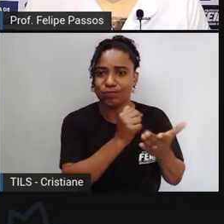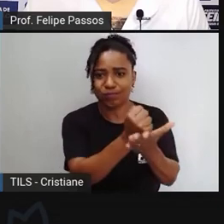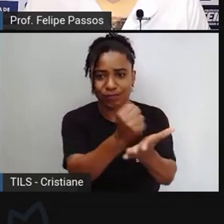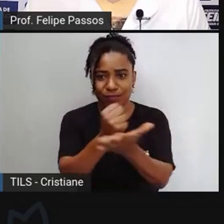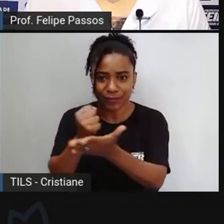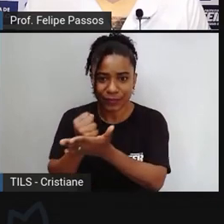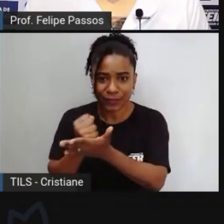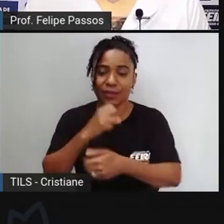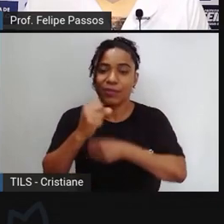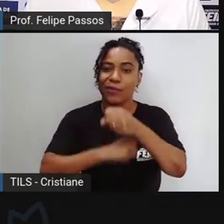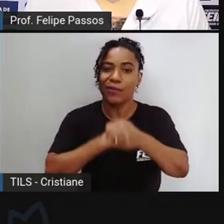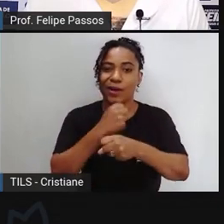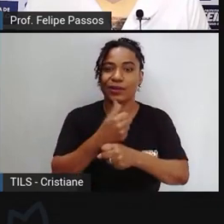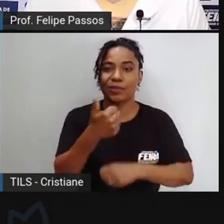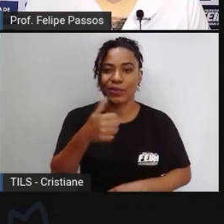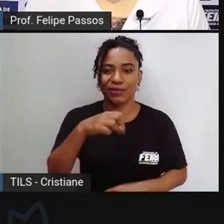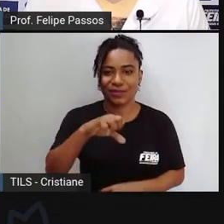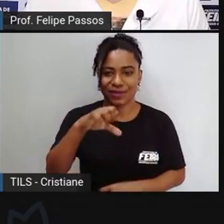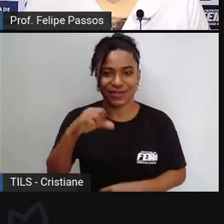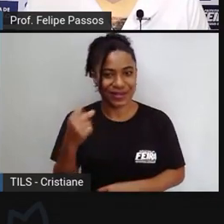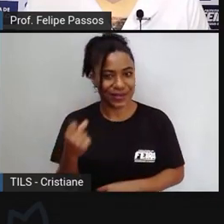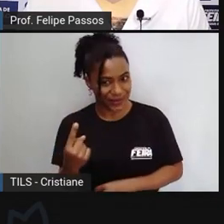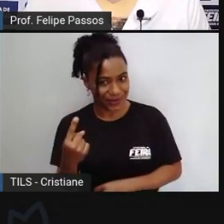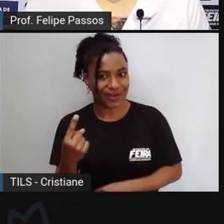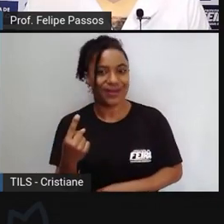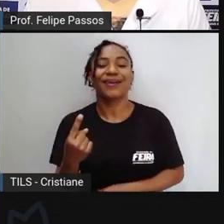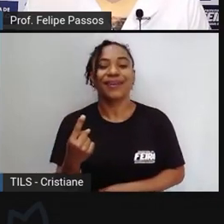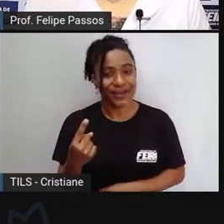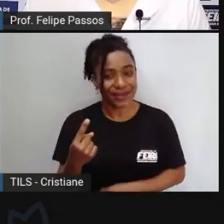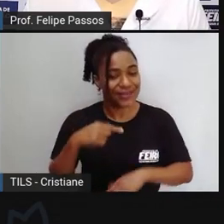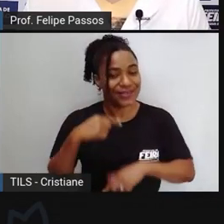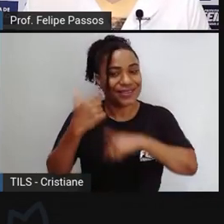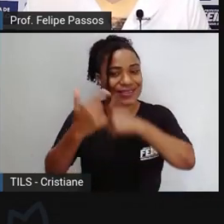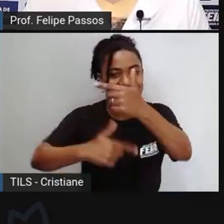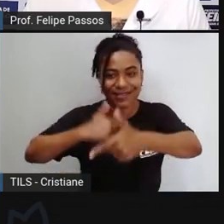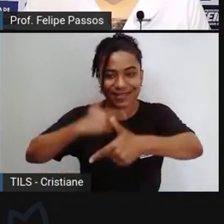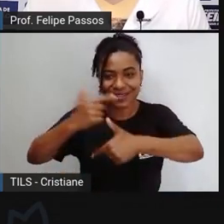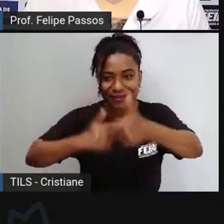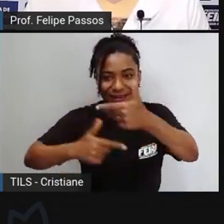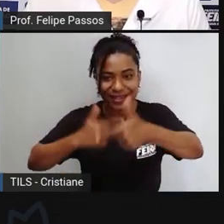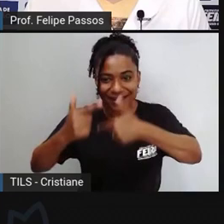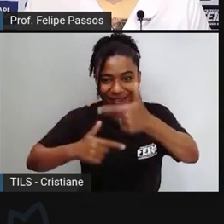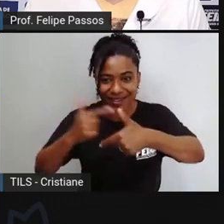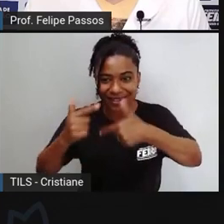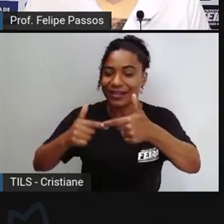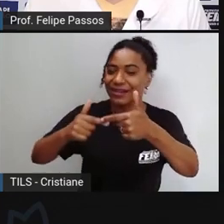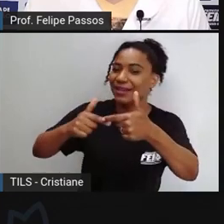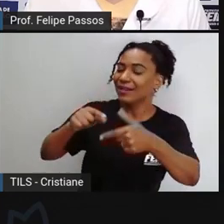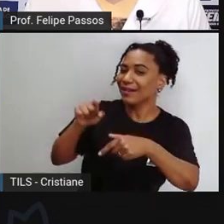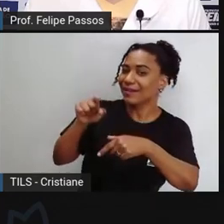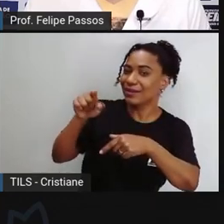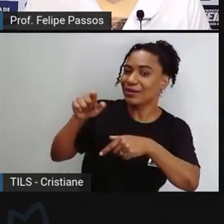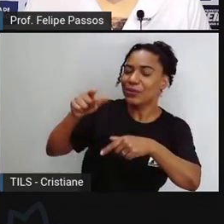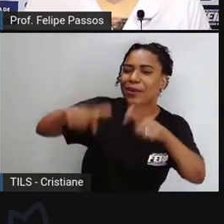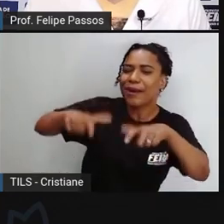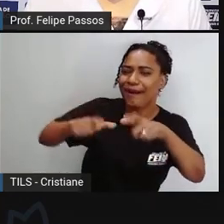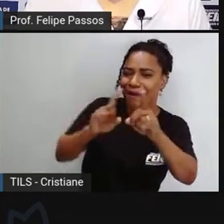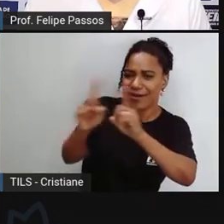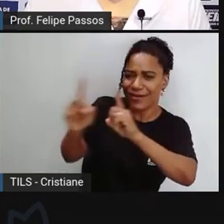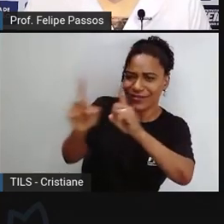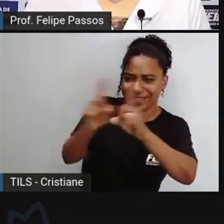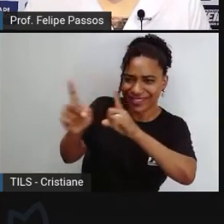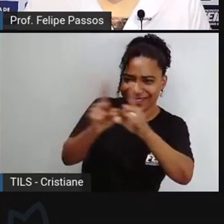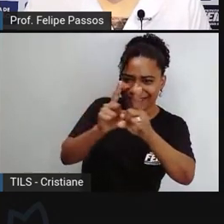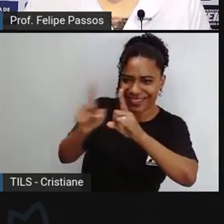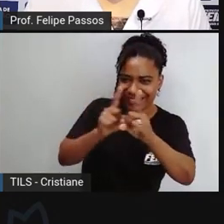passando na Avenida Senhor dos Passos, encontrei o nosso querido